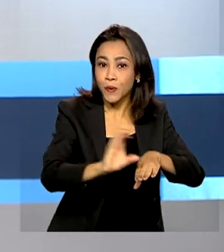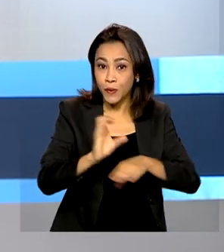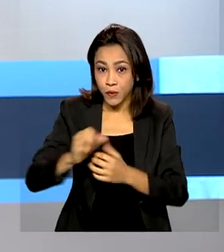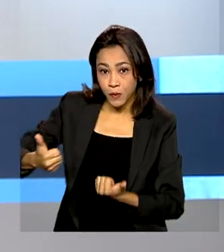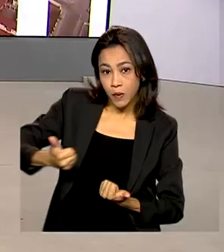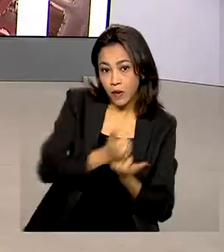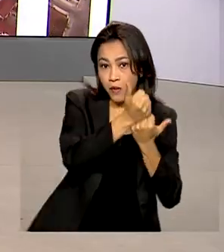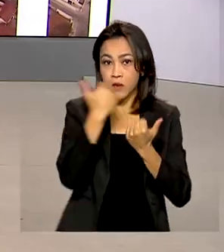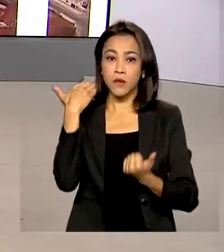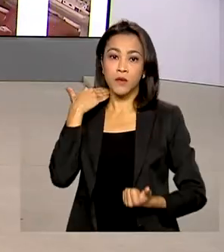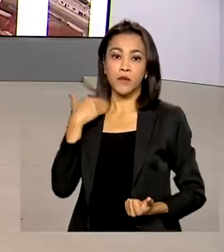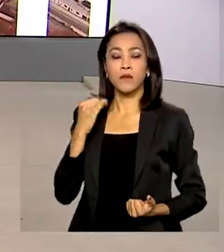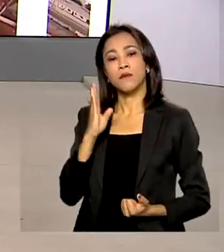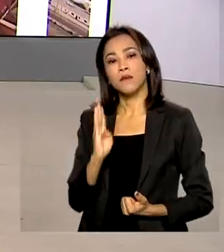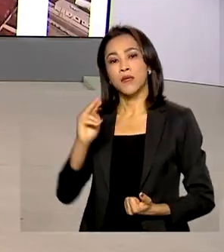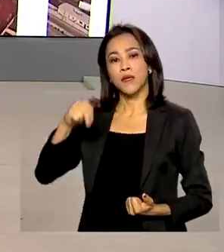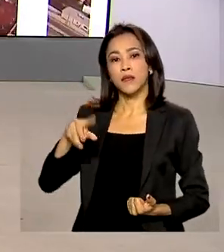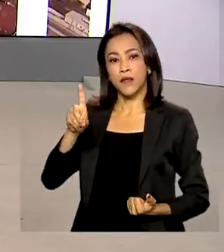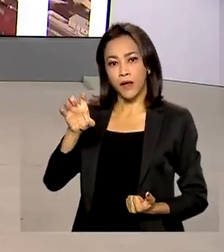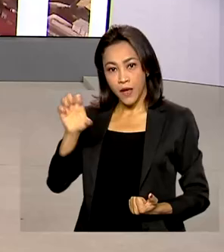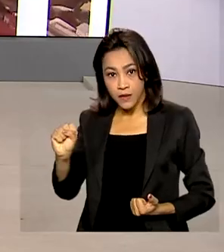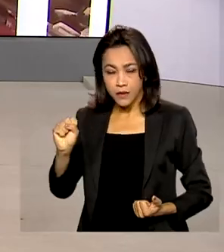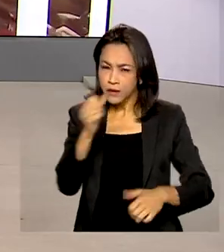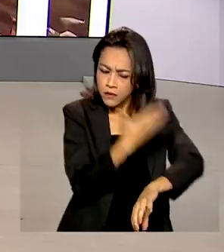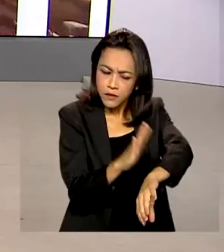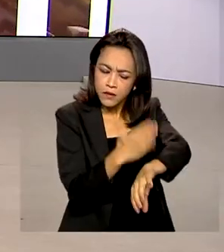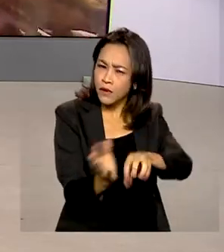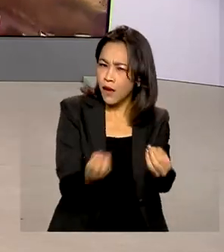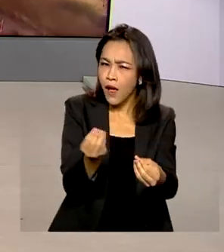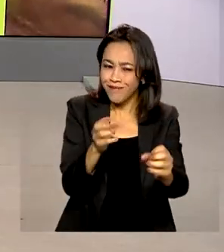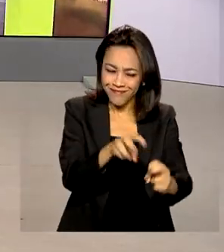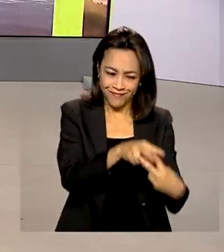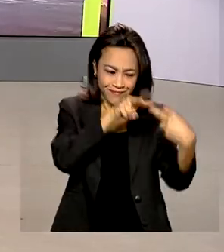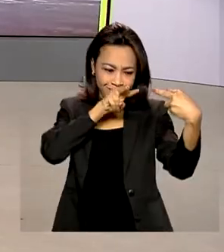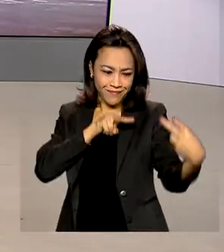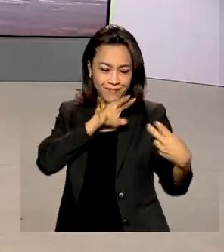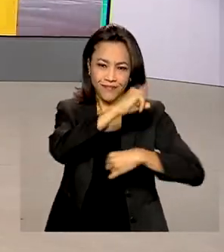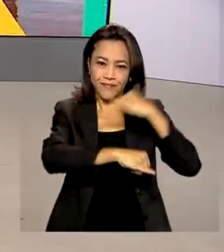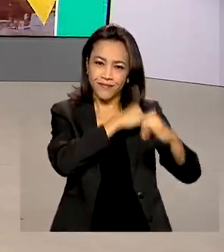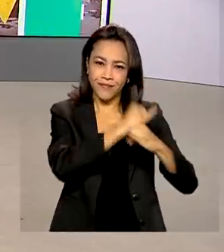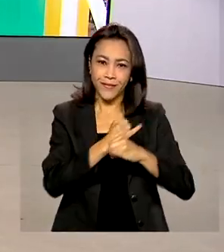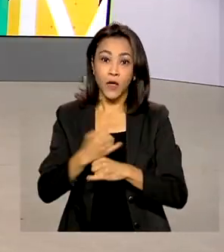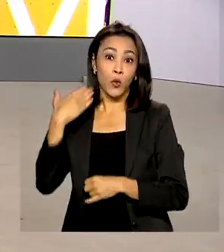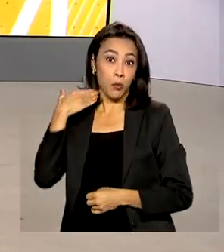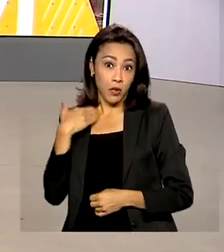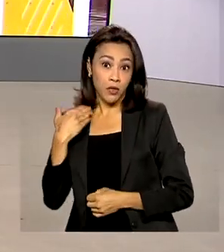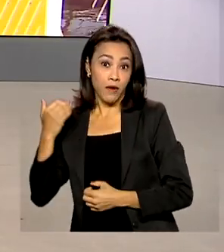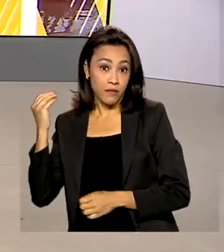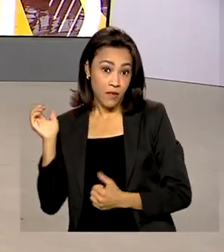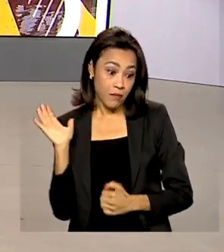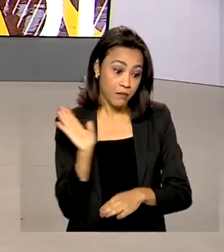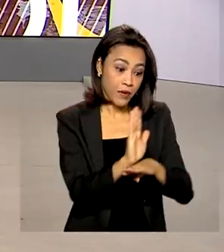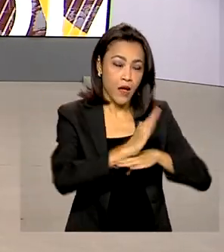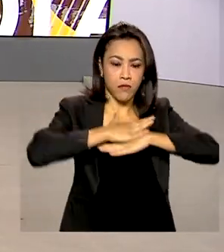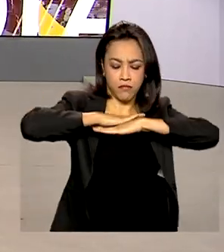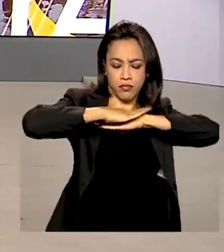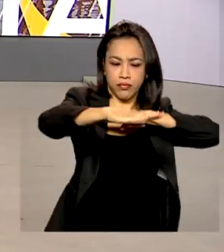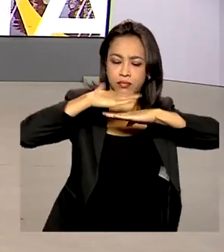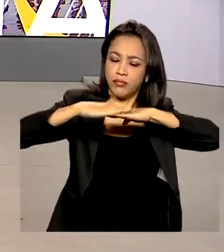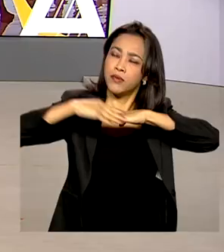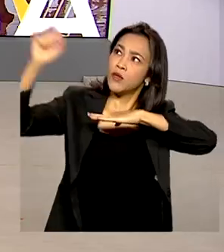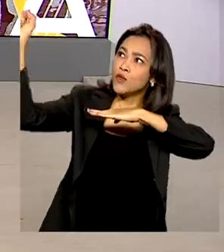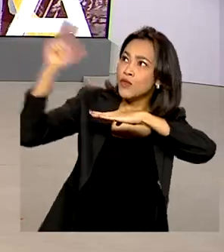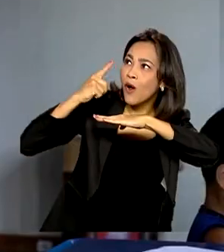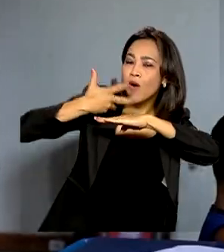BNDES. A capacitação será pela internet e o banco vai investir na instalação de energia solar e conectividade